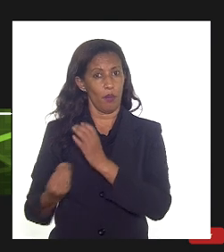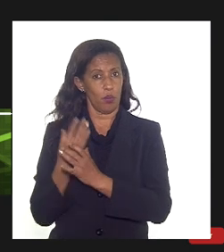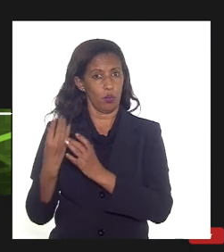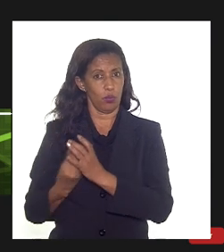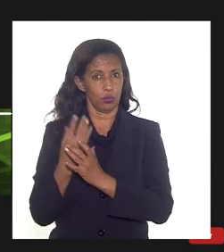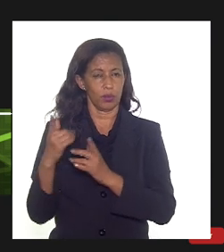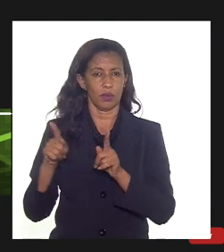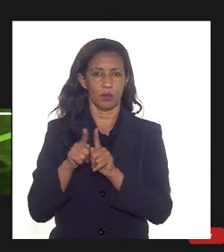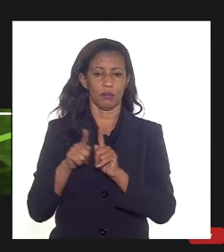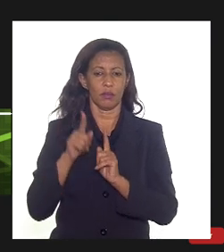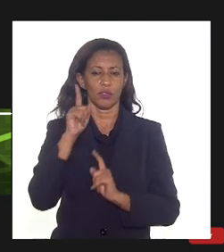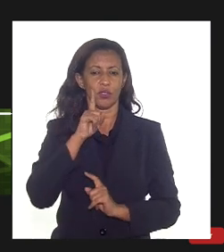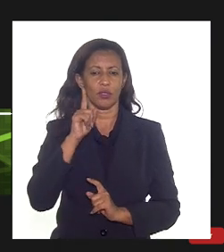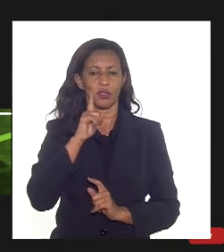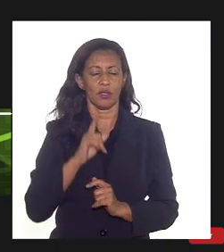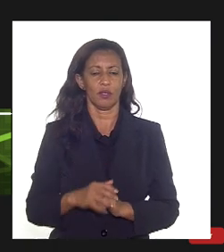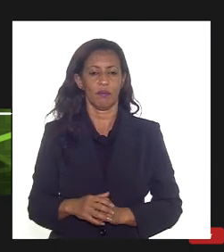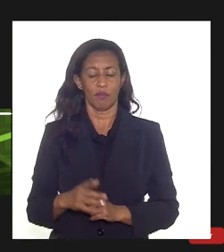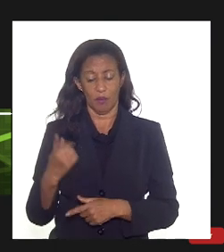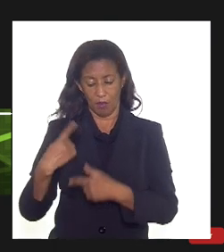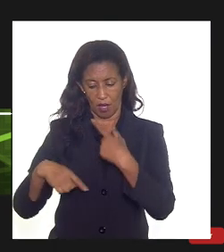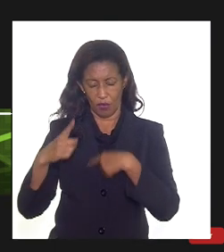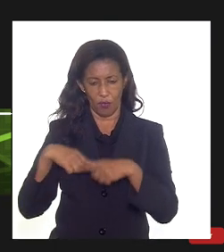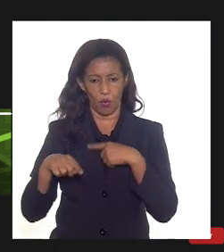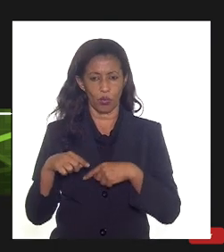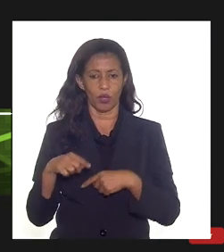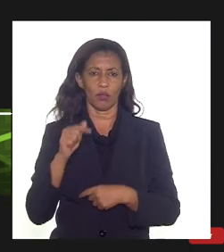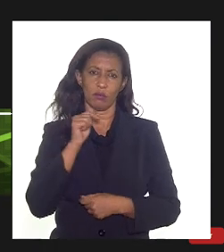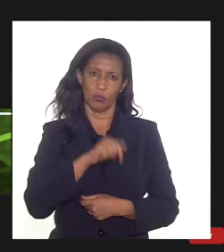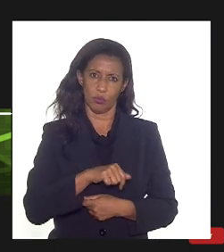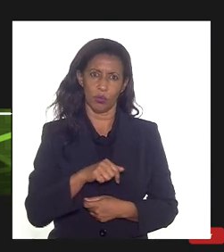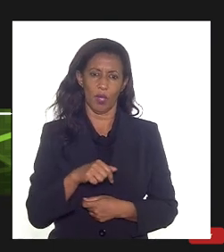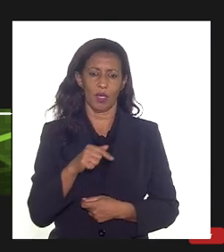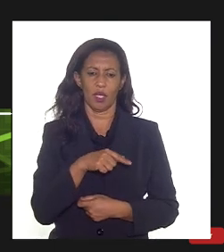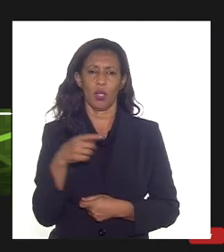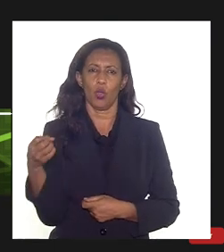atualmente mas voltando aqui a questão dos produtos que nós lançamos